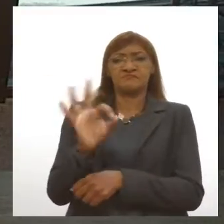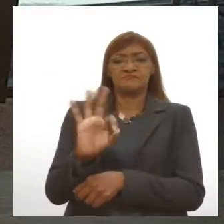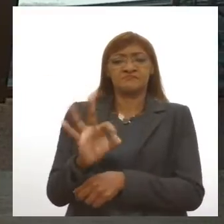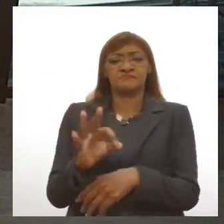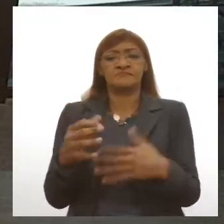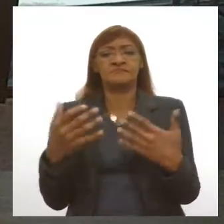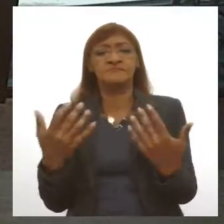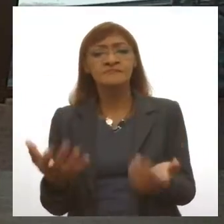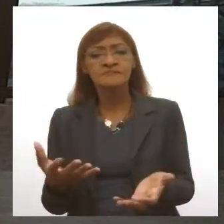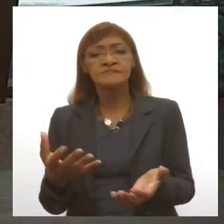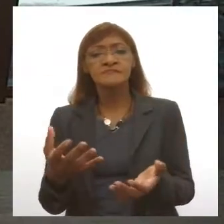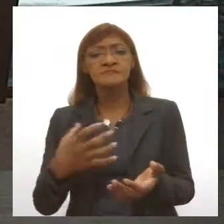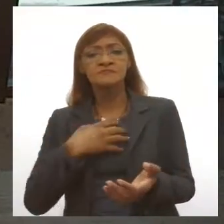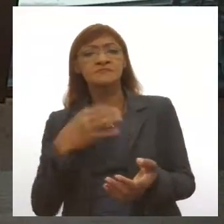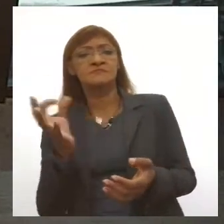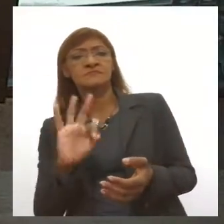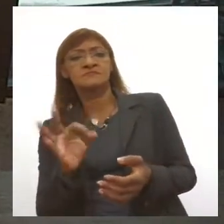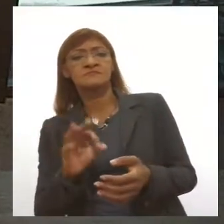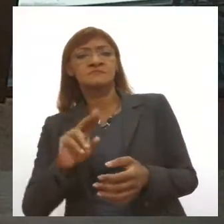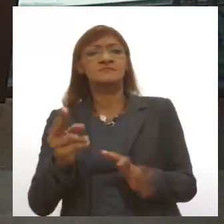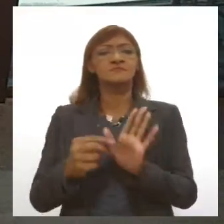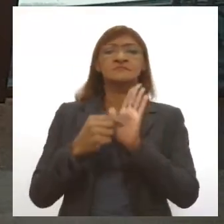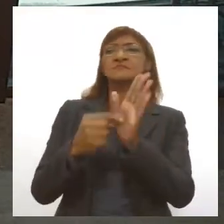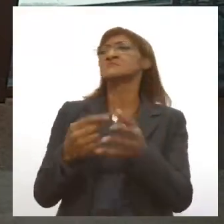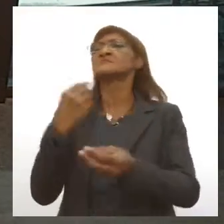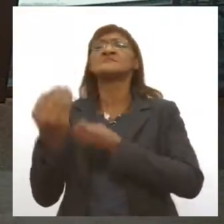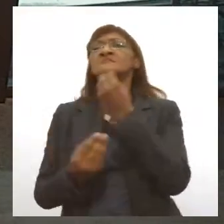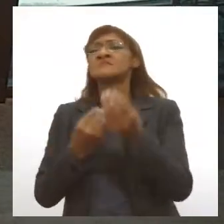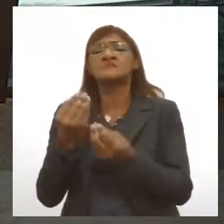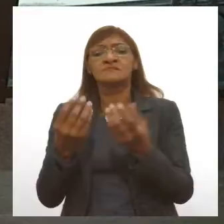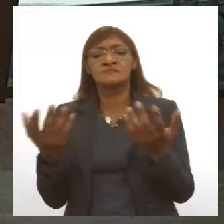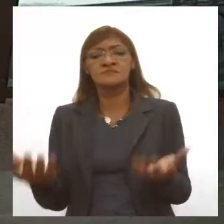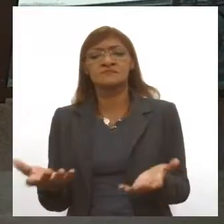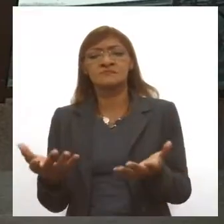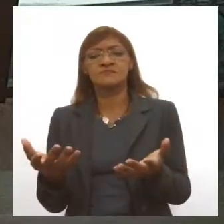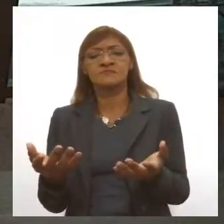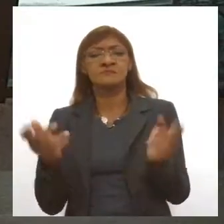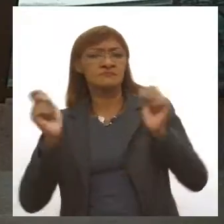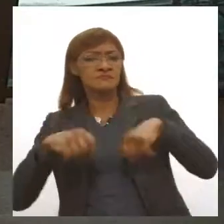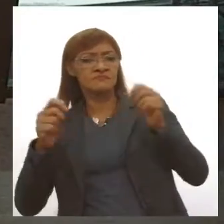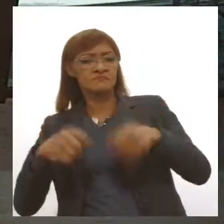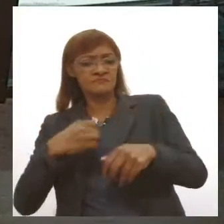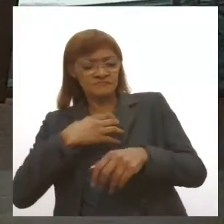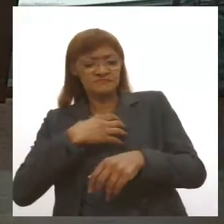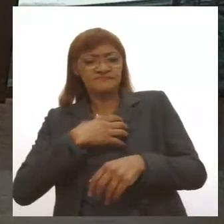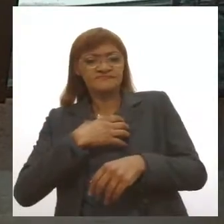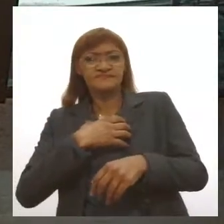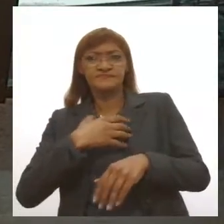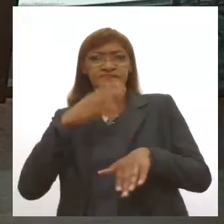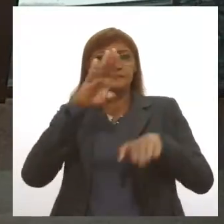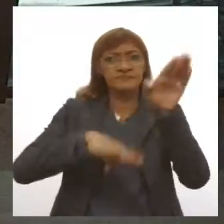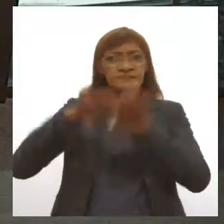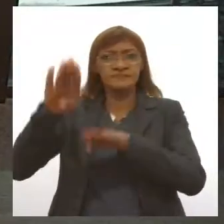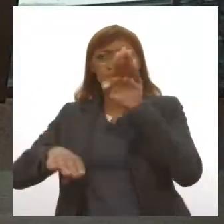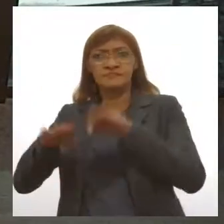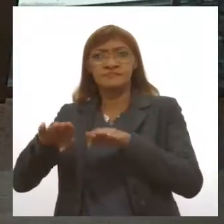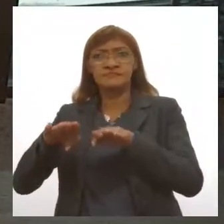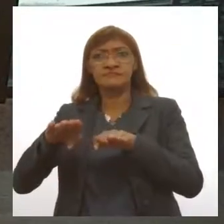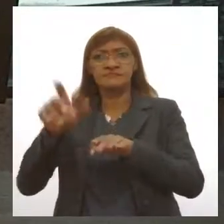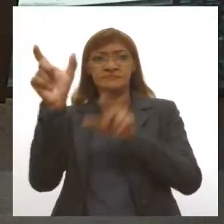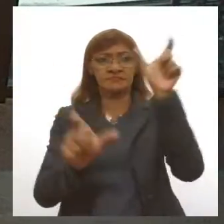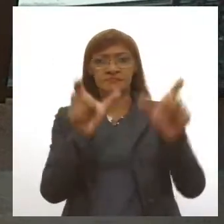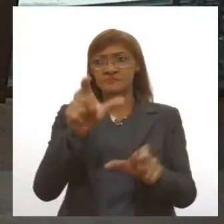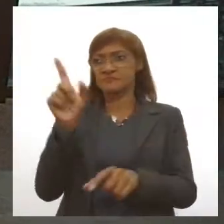tendo sintomas ou apresentando sintomas, como é que fica essa taxa de imunidade? Vai depender muito do organismo de quem adquiriu a doença?